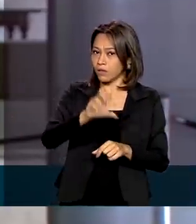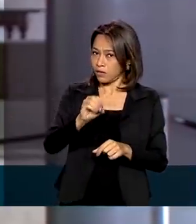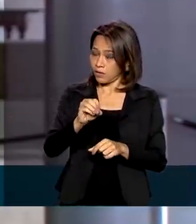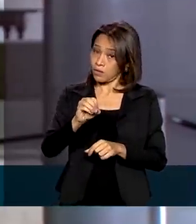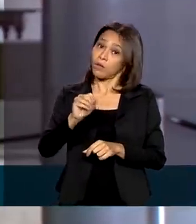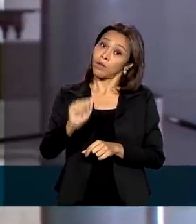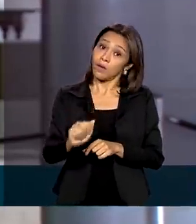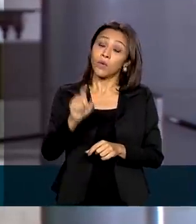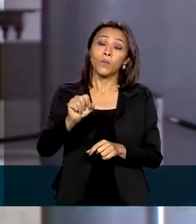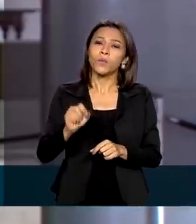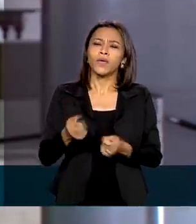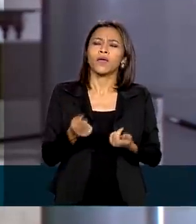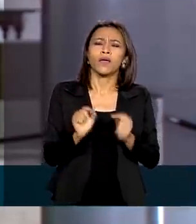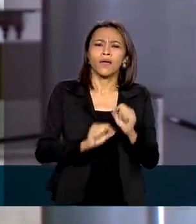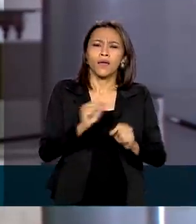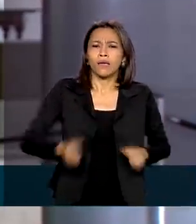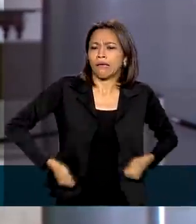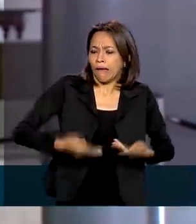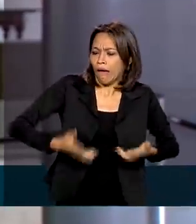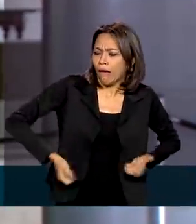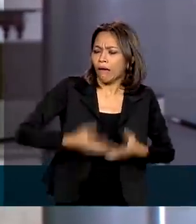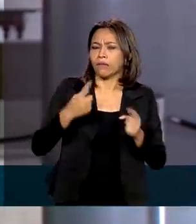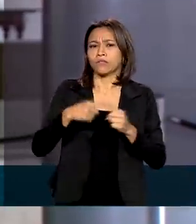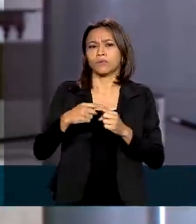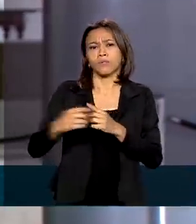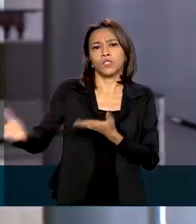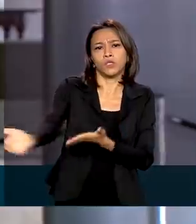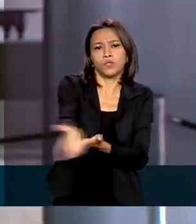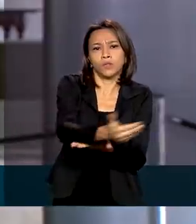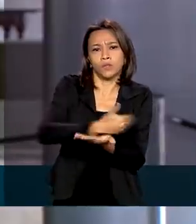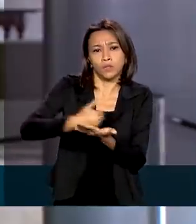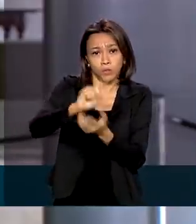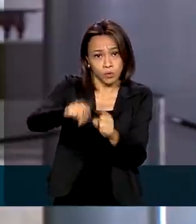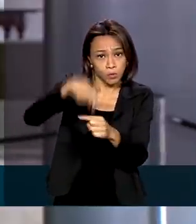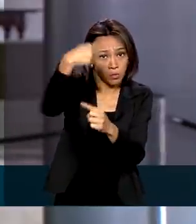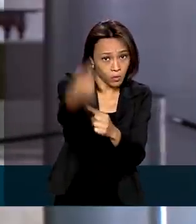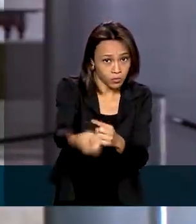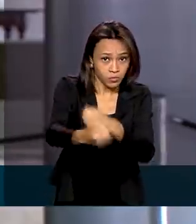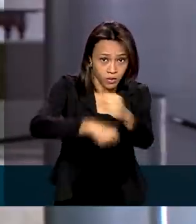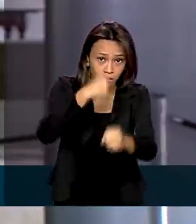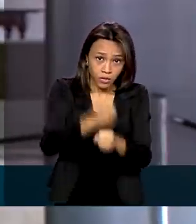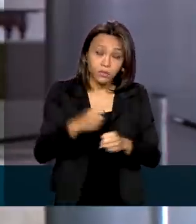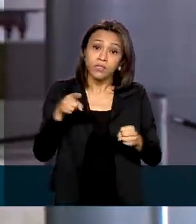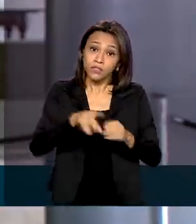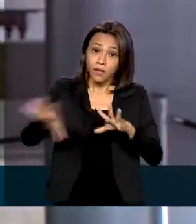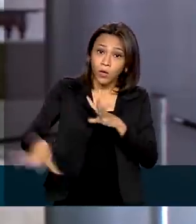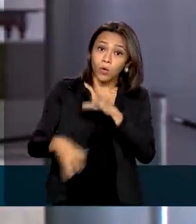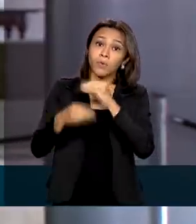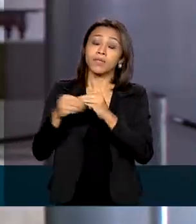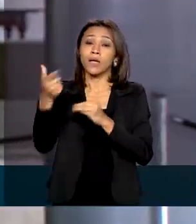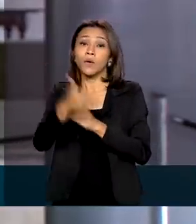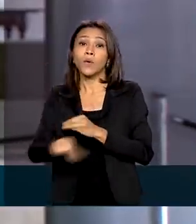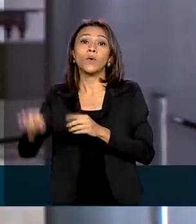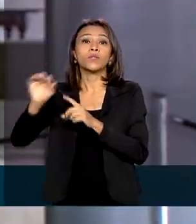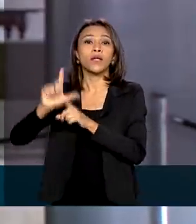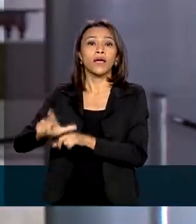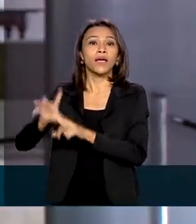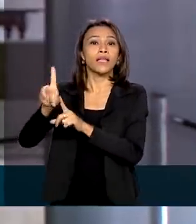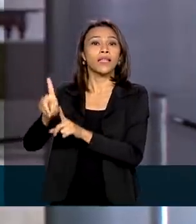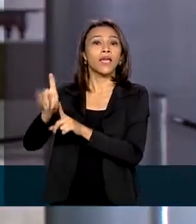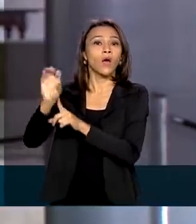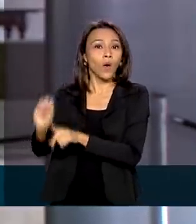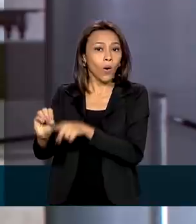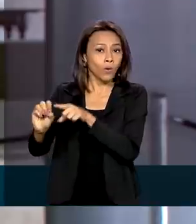receitas e despesas previstas do ano que vem. Esse projeto vai complementar a lei de diretrizes orçamentárias, a LDO,